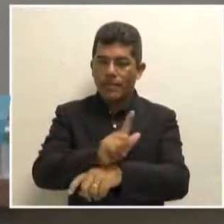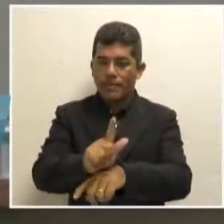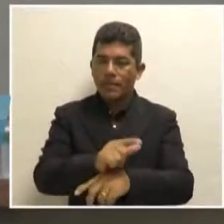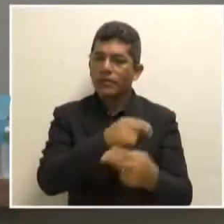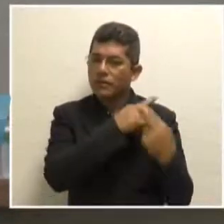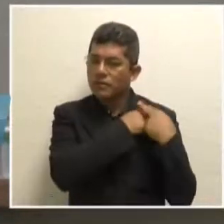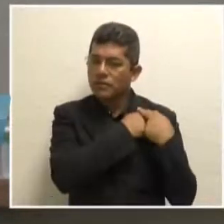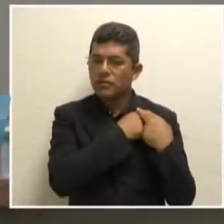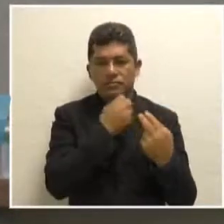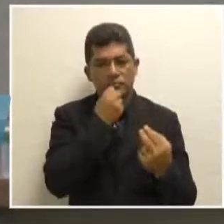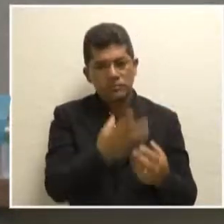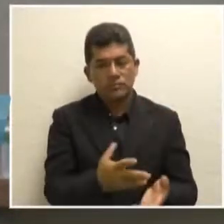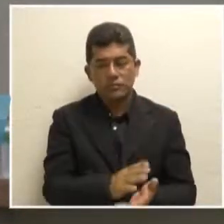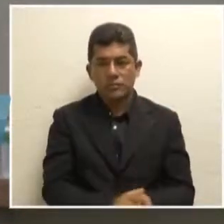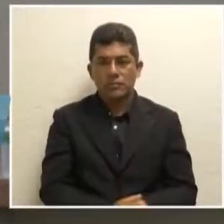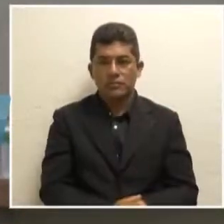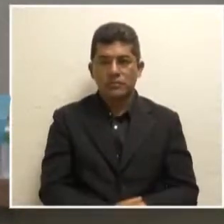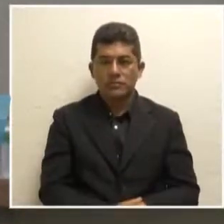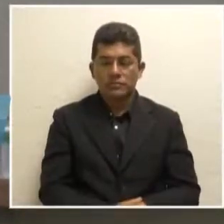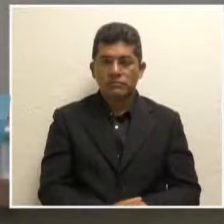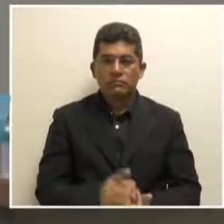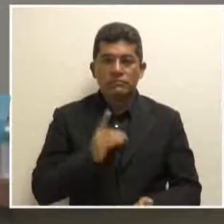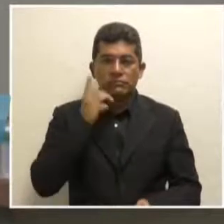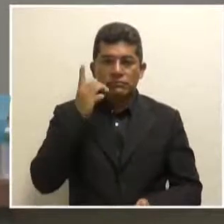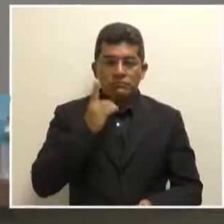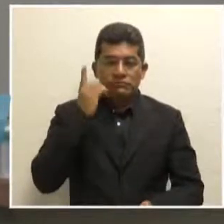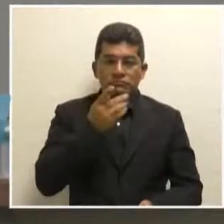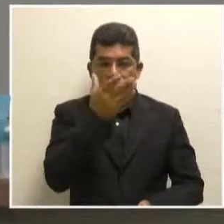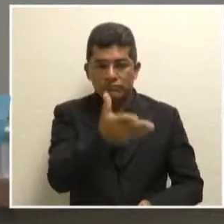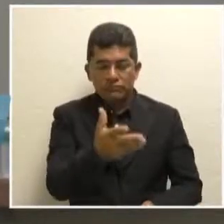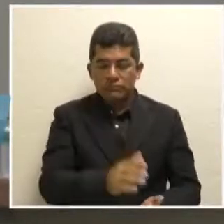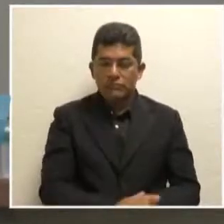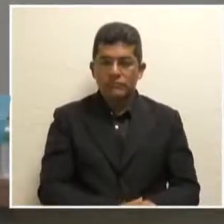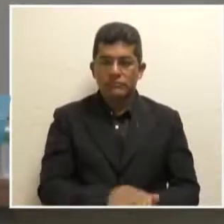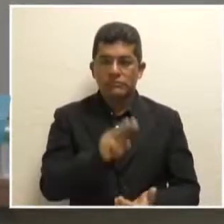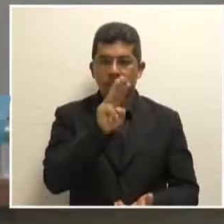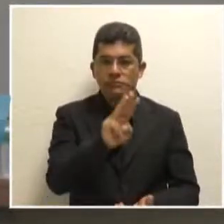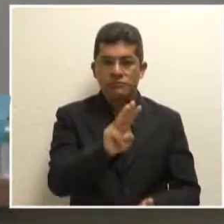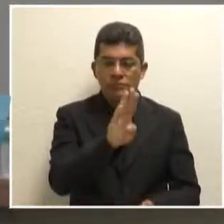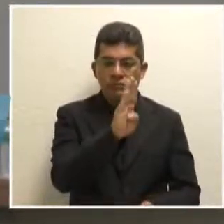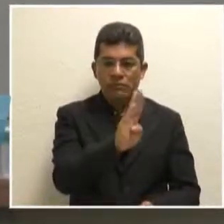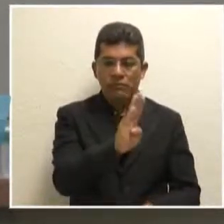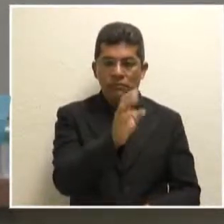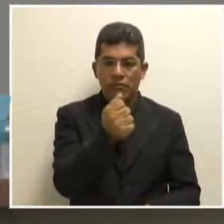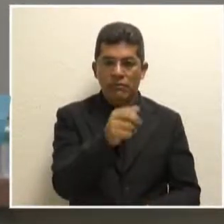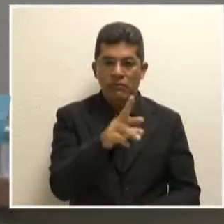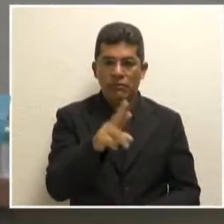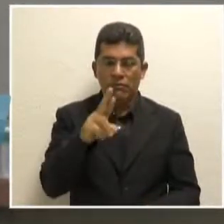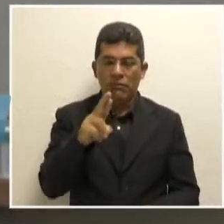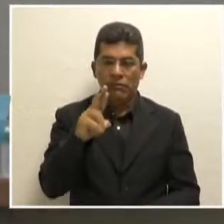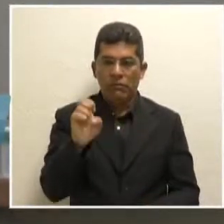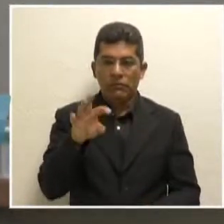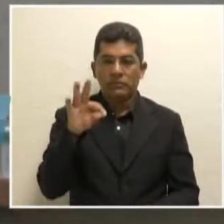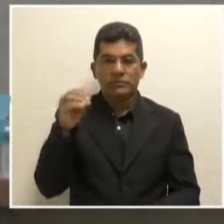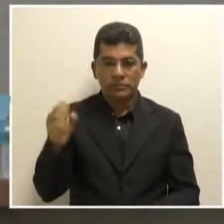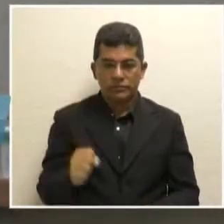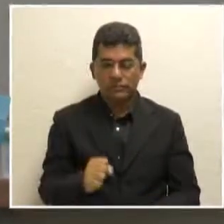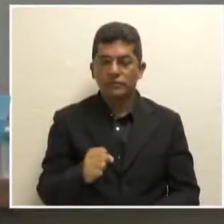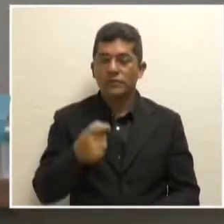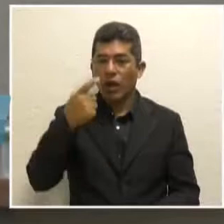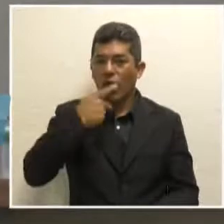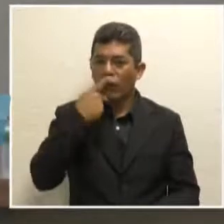Gestão com eficiência. E aí, deputado Wilco Barreto, quero chamar a atenção de uma coisa que me preocupa bastante.